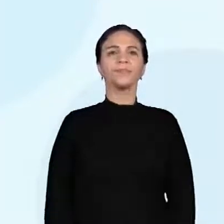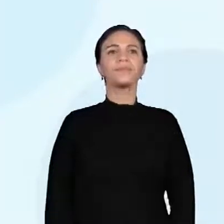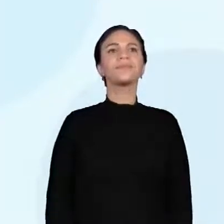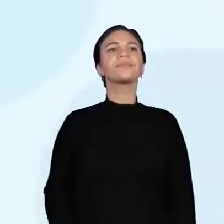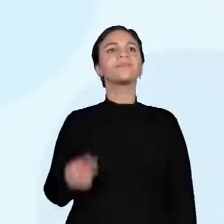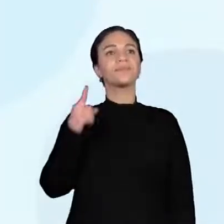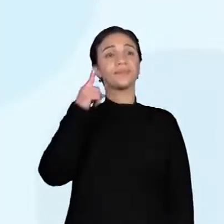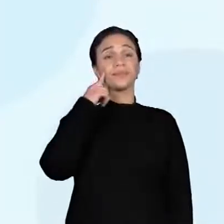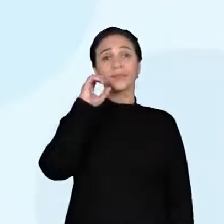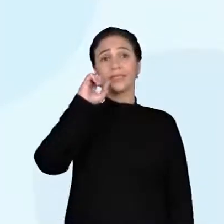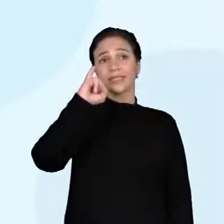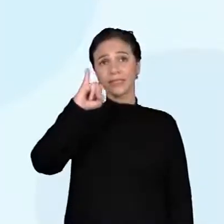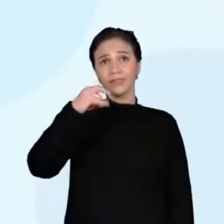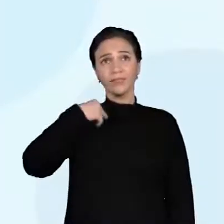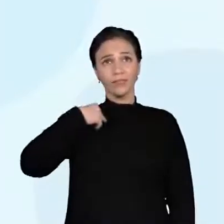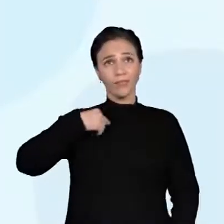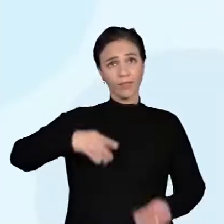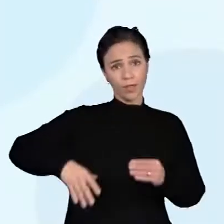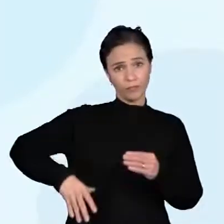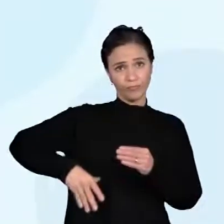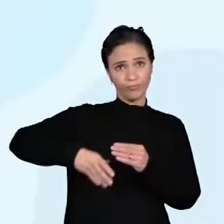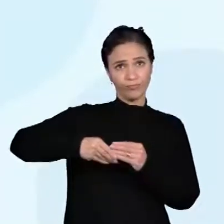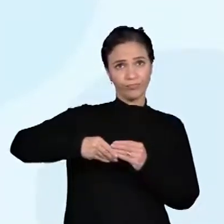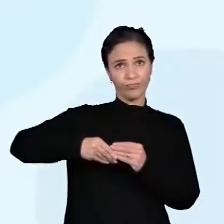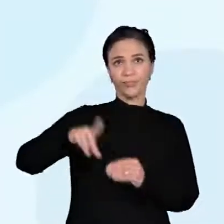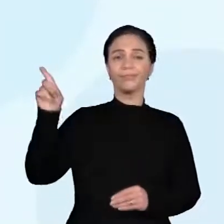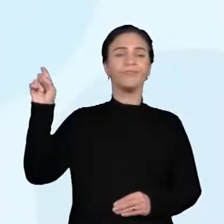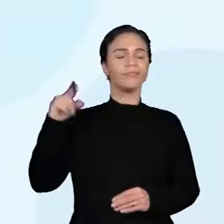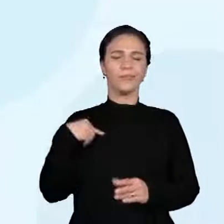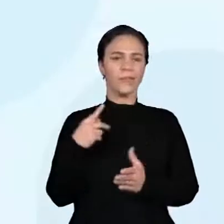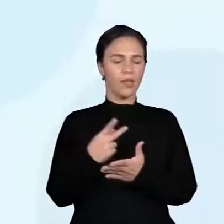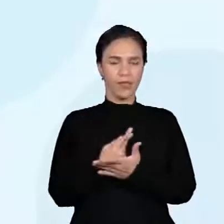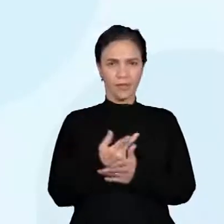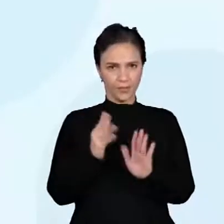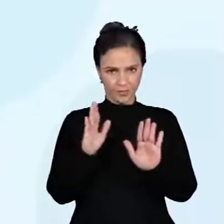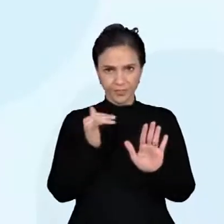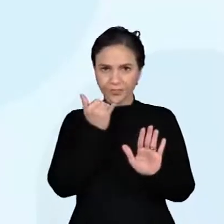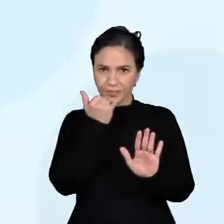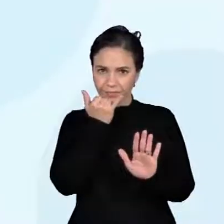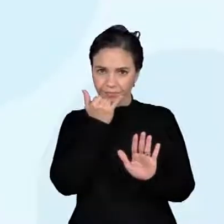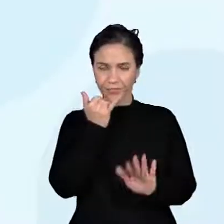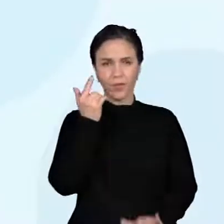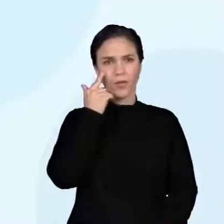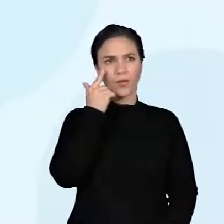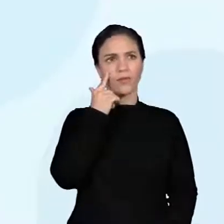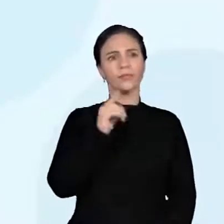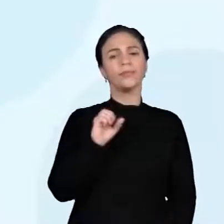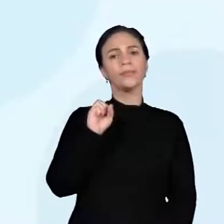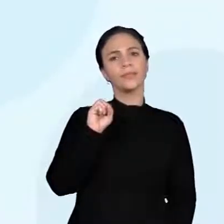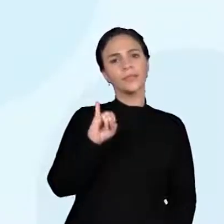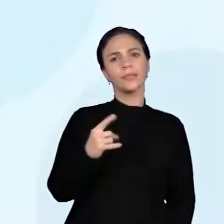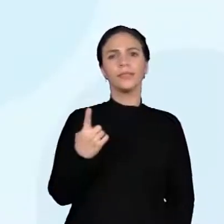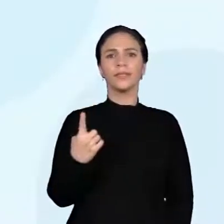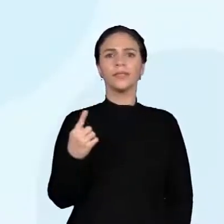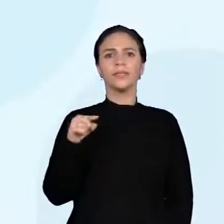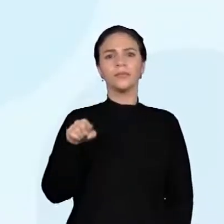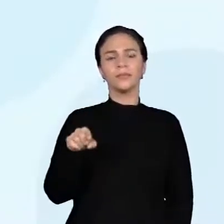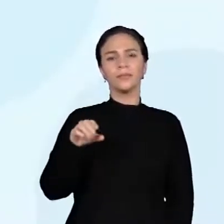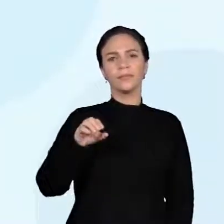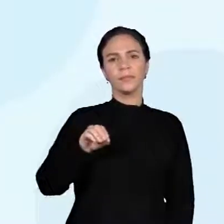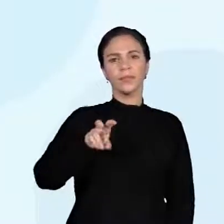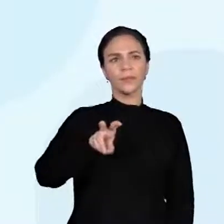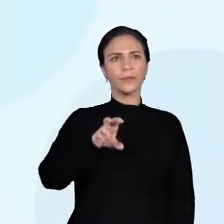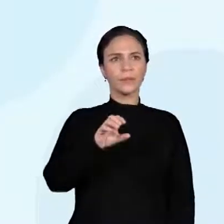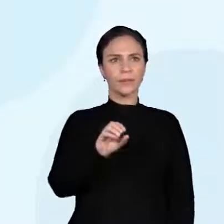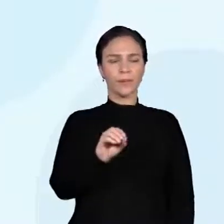.500? A Ana Lu copiou a linha errada. Será que eu tenho 4.500? Tenho. Só você fazer a conta que você